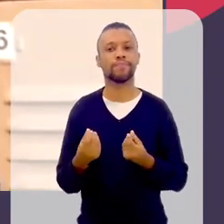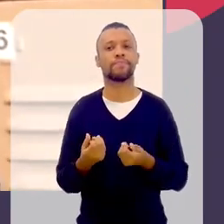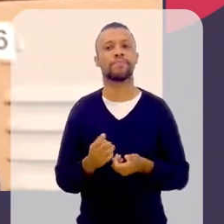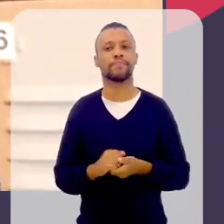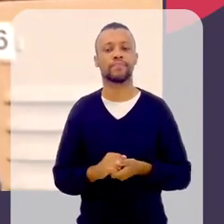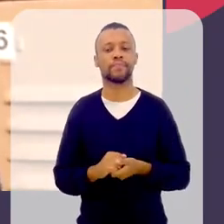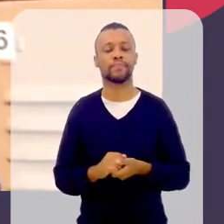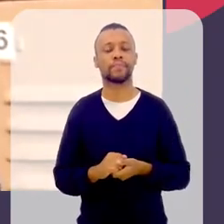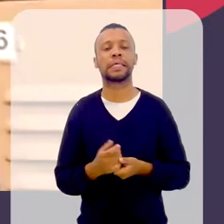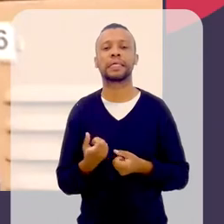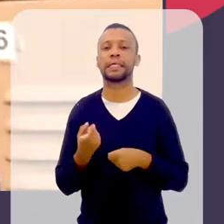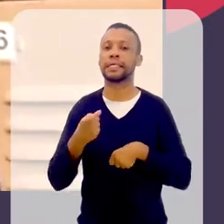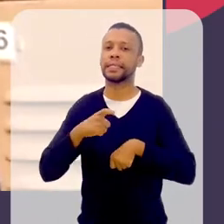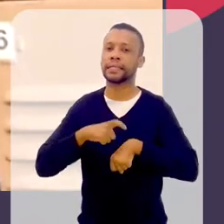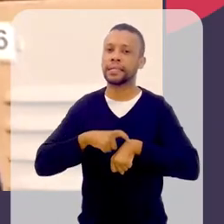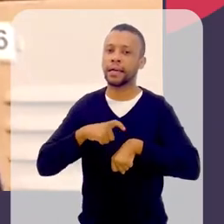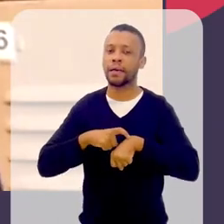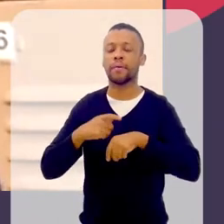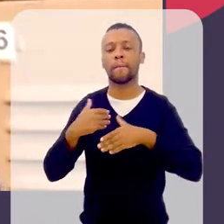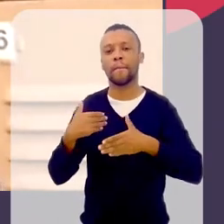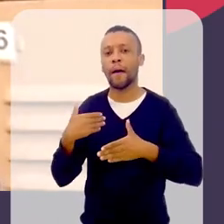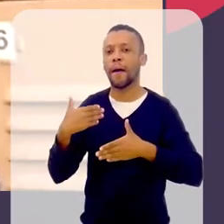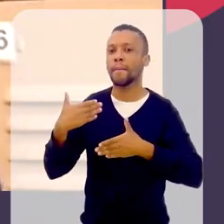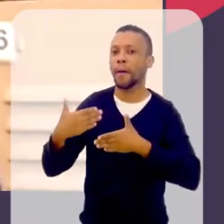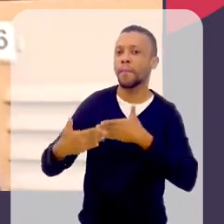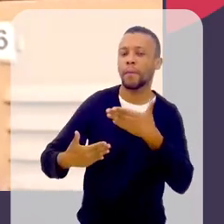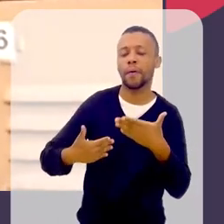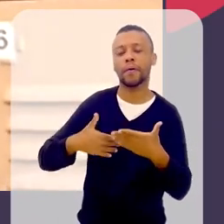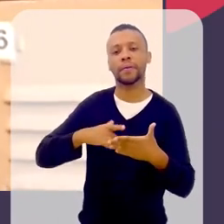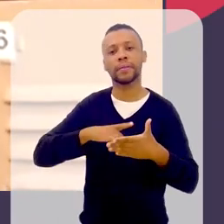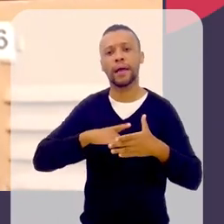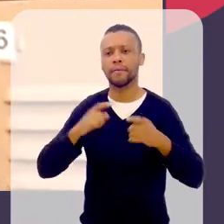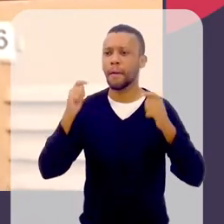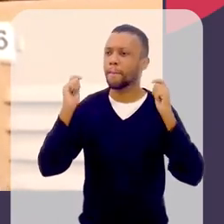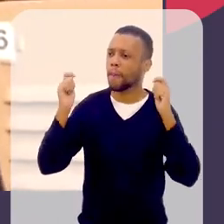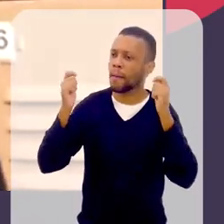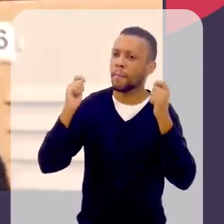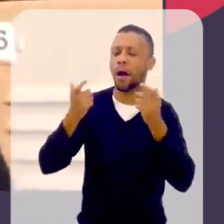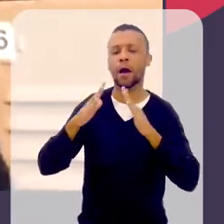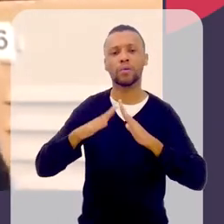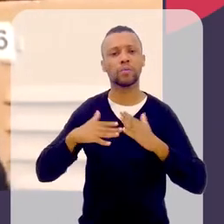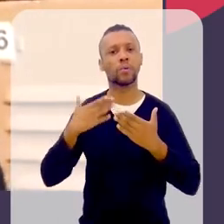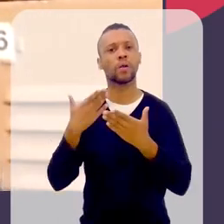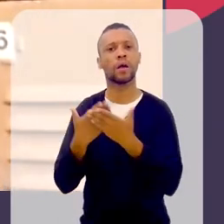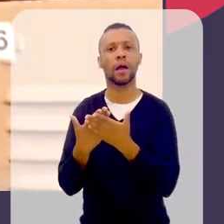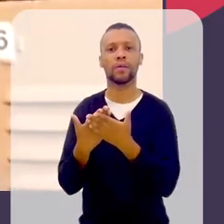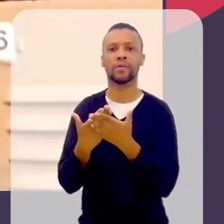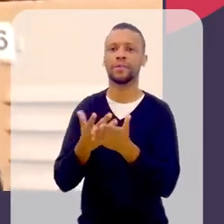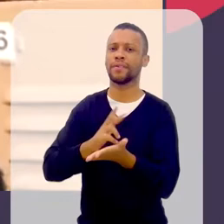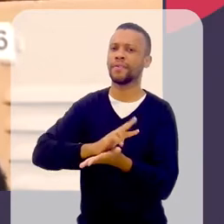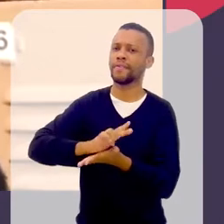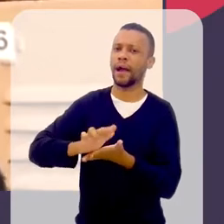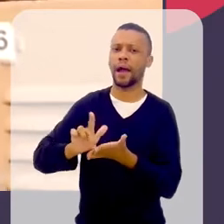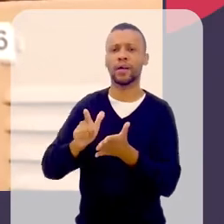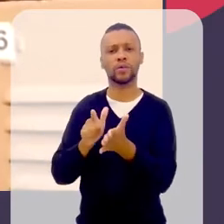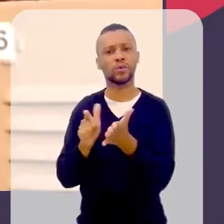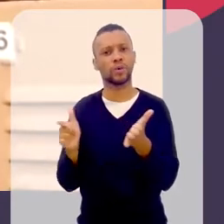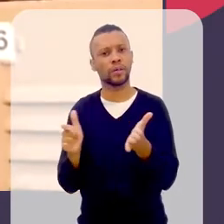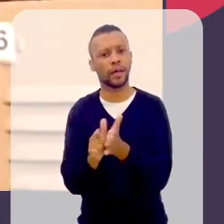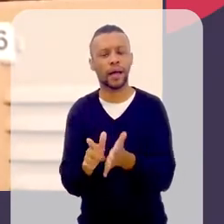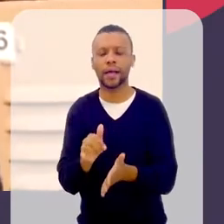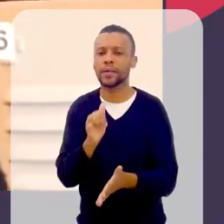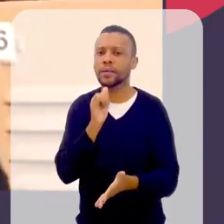de tempos em tempos, premiações do colégio dela nos jornais. Então, é muito legal, porque, assim, a filha